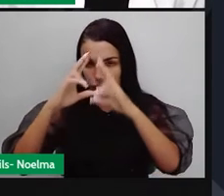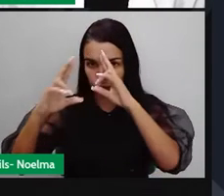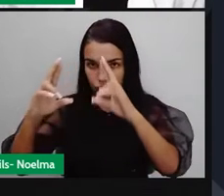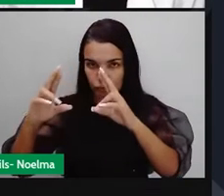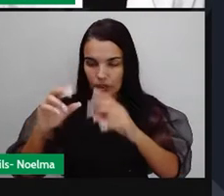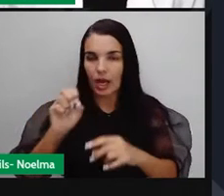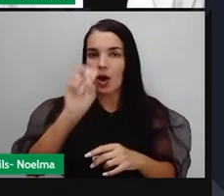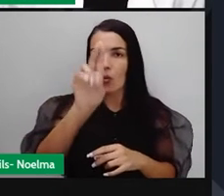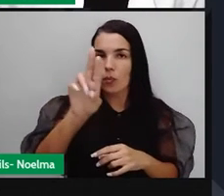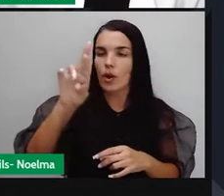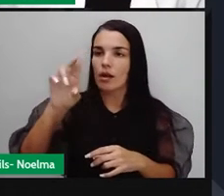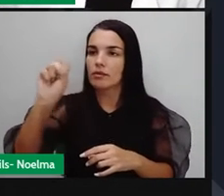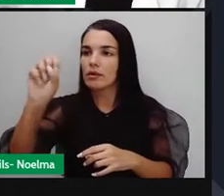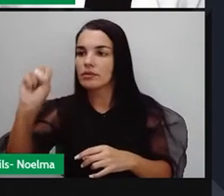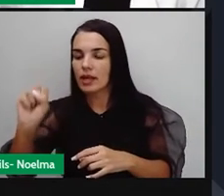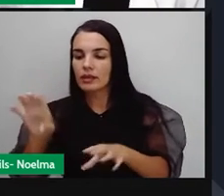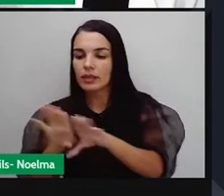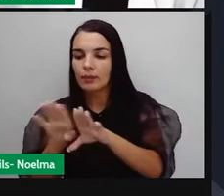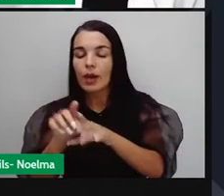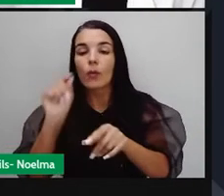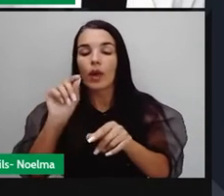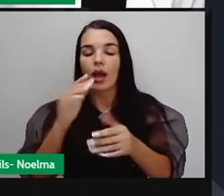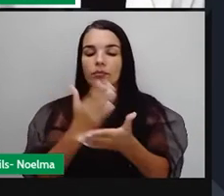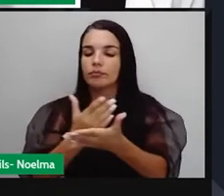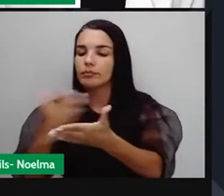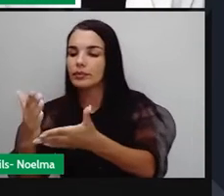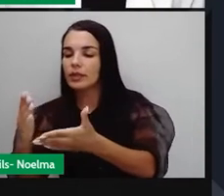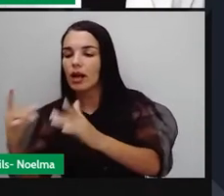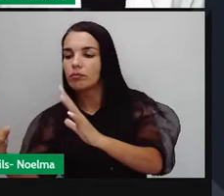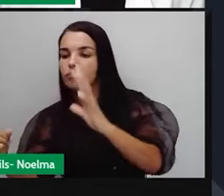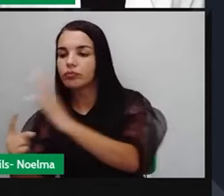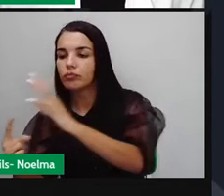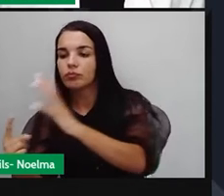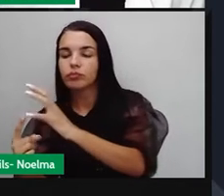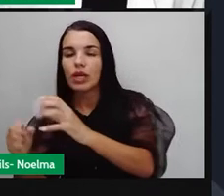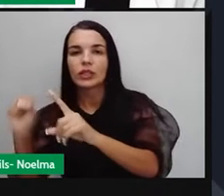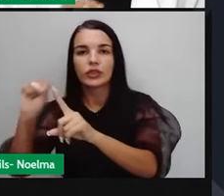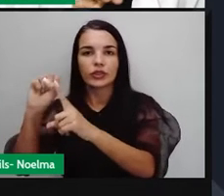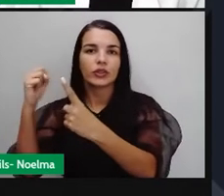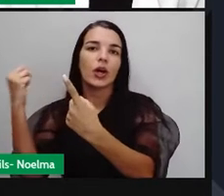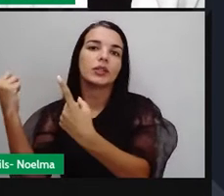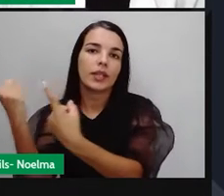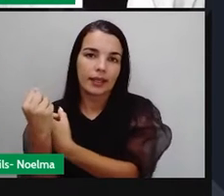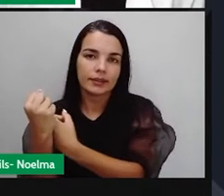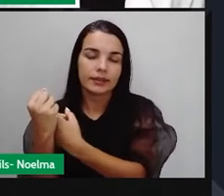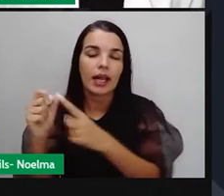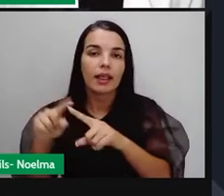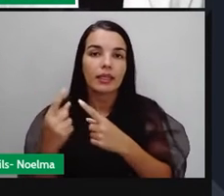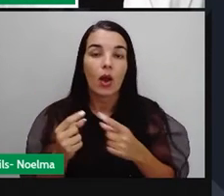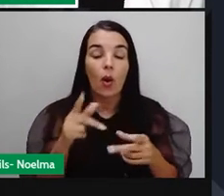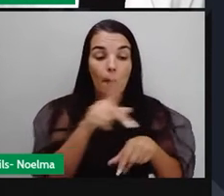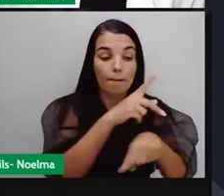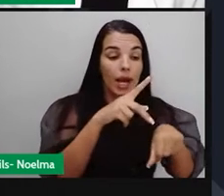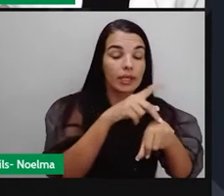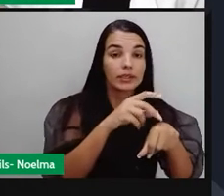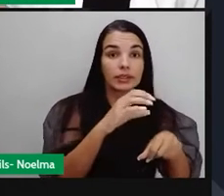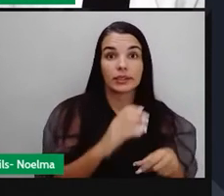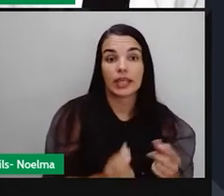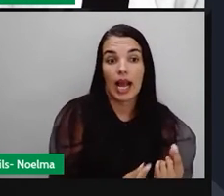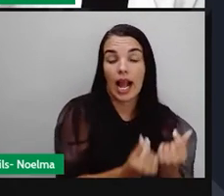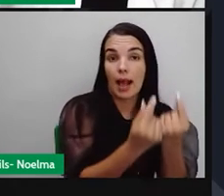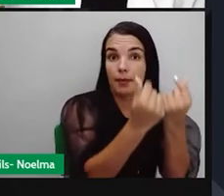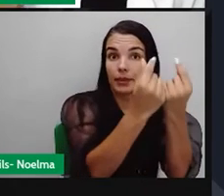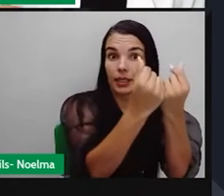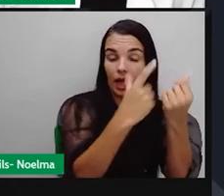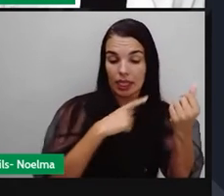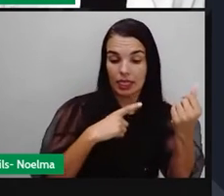e esses países acabam ficando sobre uma influência socialista. Os países capitalistas, elas recebem